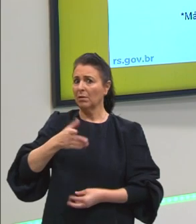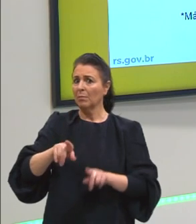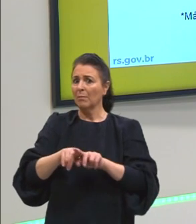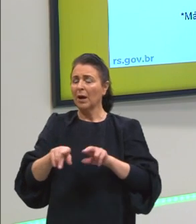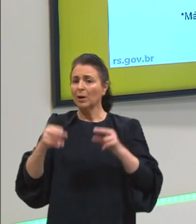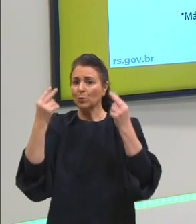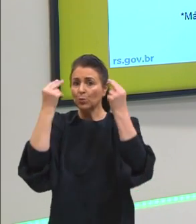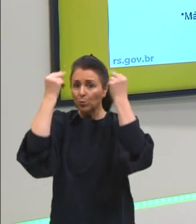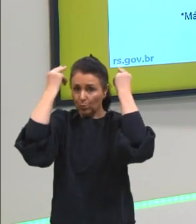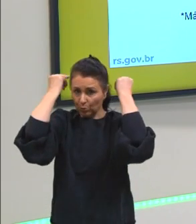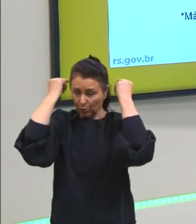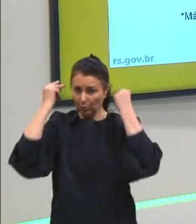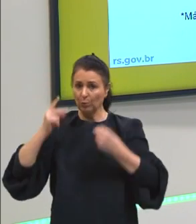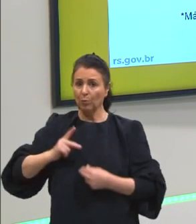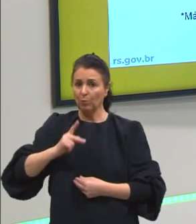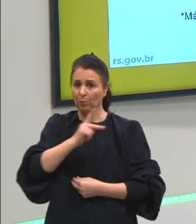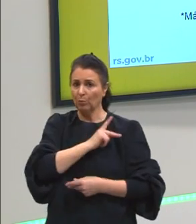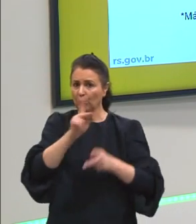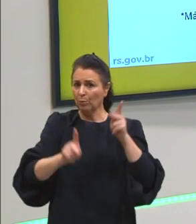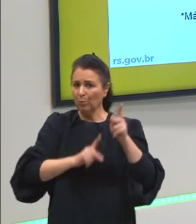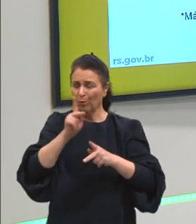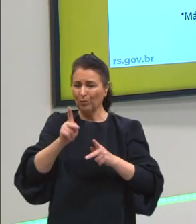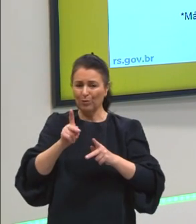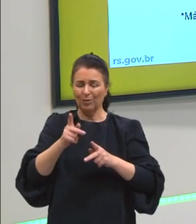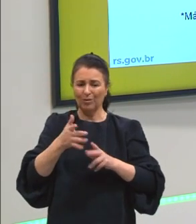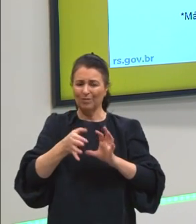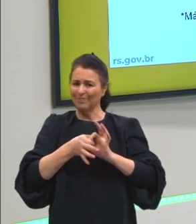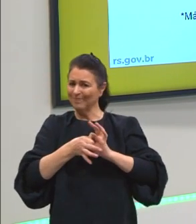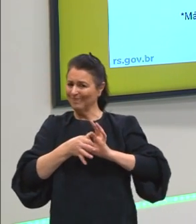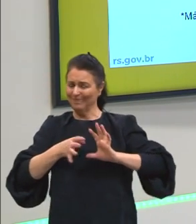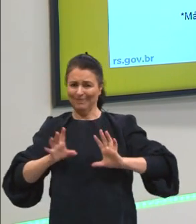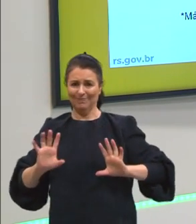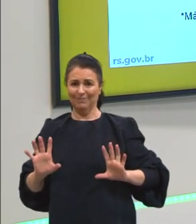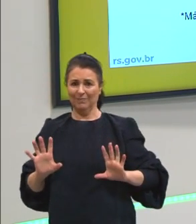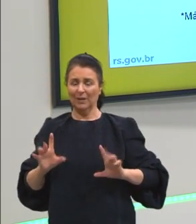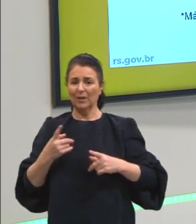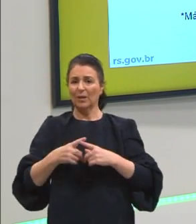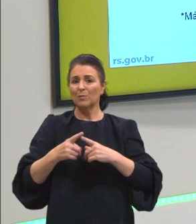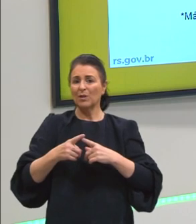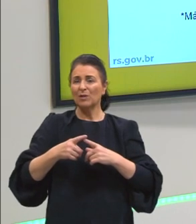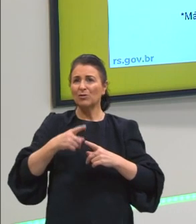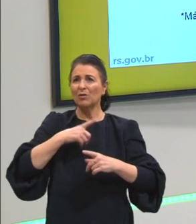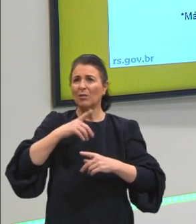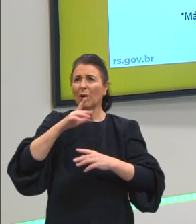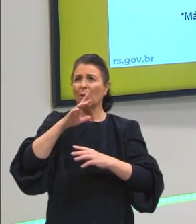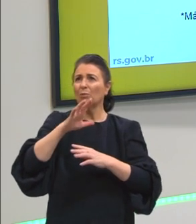os gregos já tentavam desligar isso, porque aí, em nome de um ser superior,